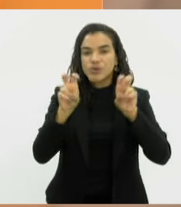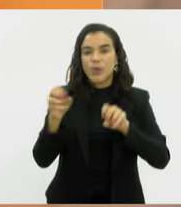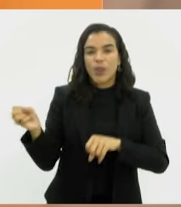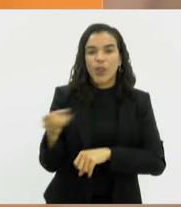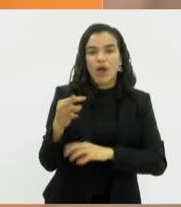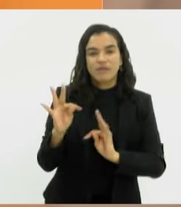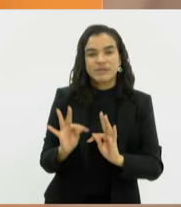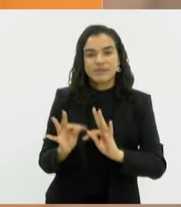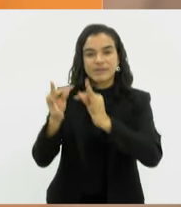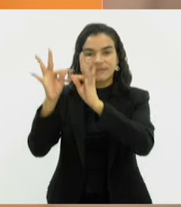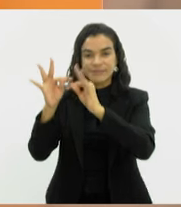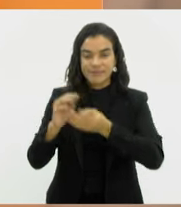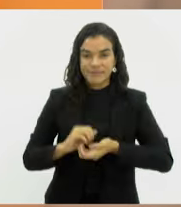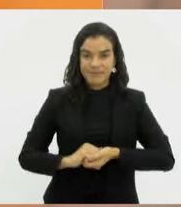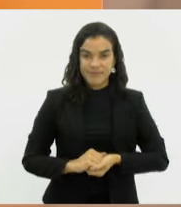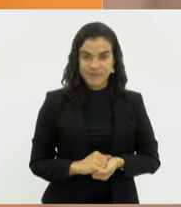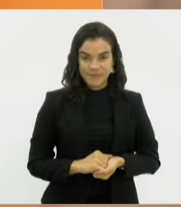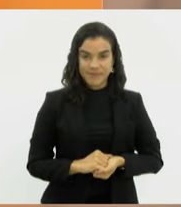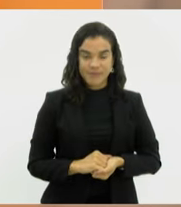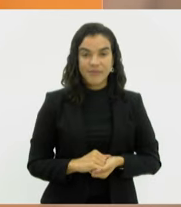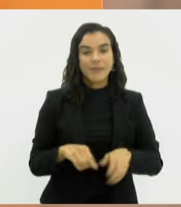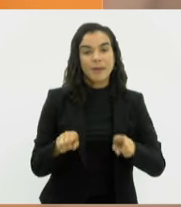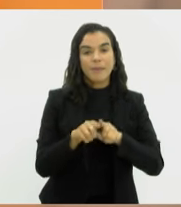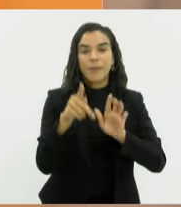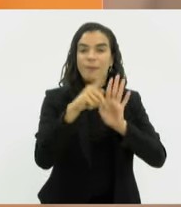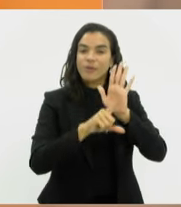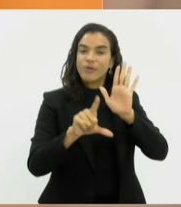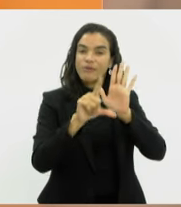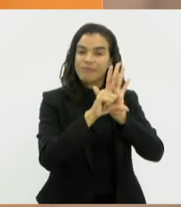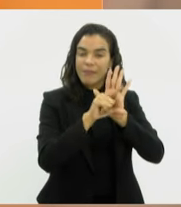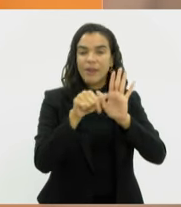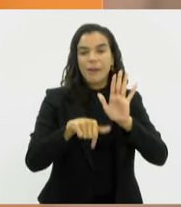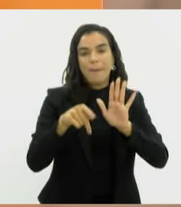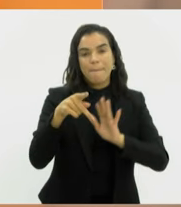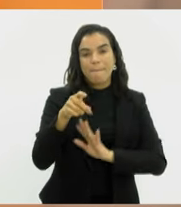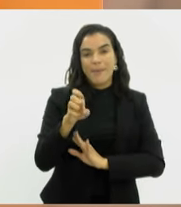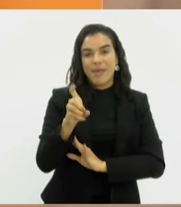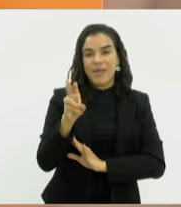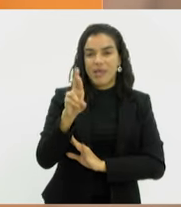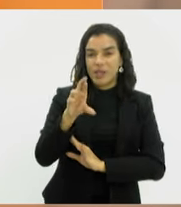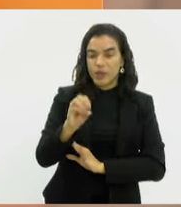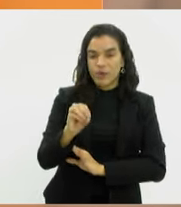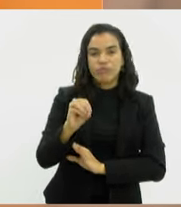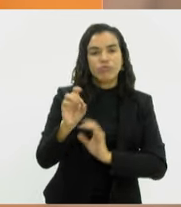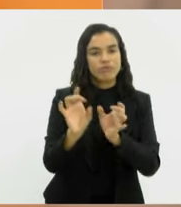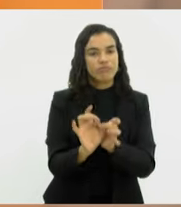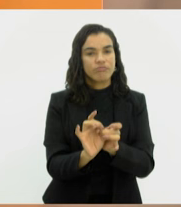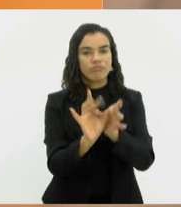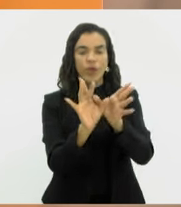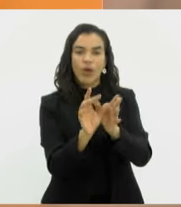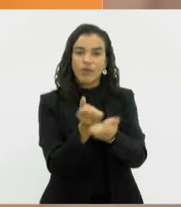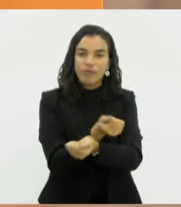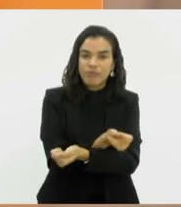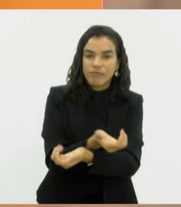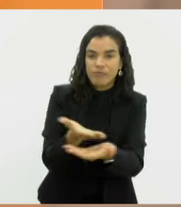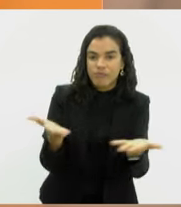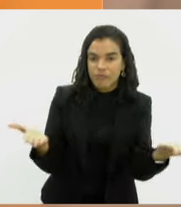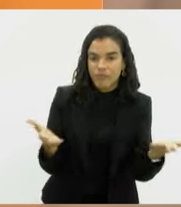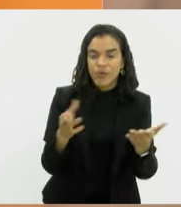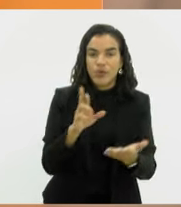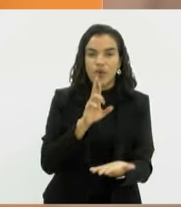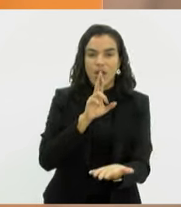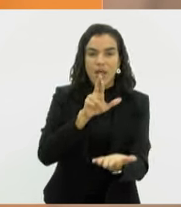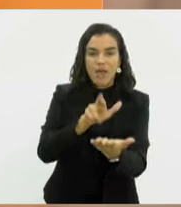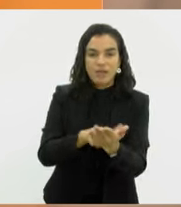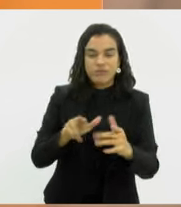Tecnologias. E o projeto do deputado Pedro Ricardo, que autoriza o fornecimento dos resultados